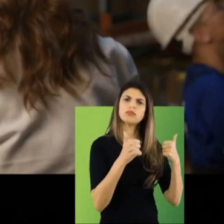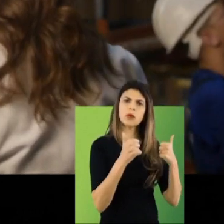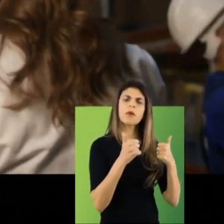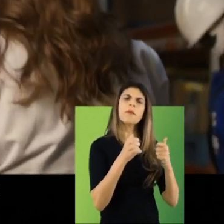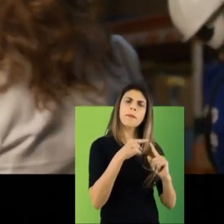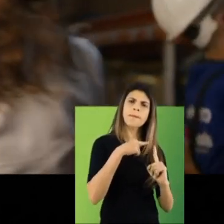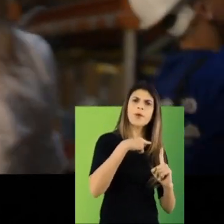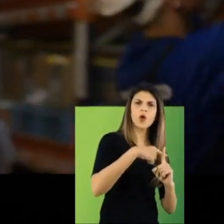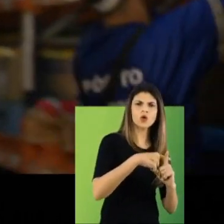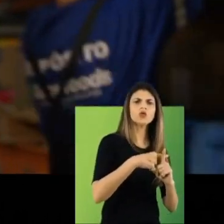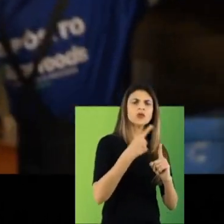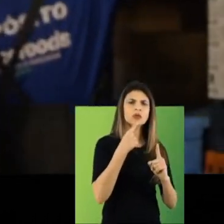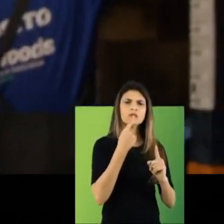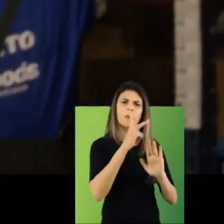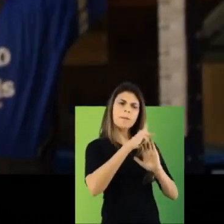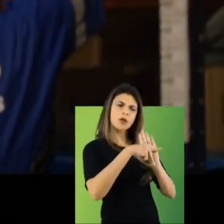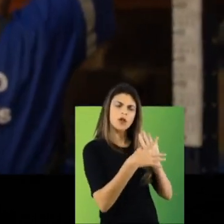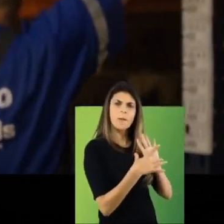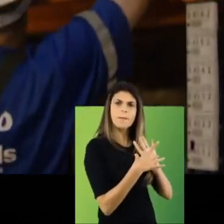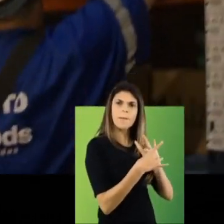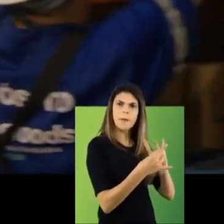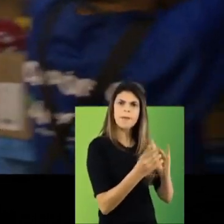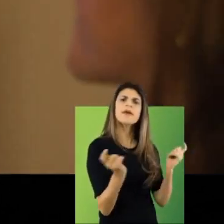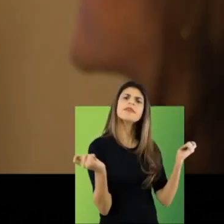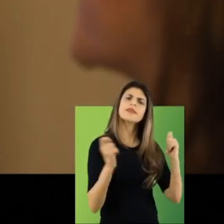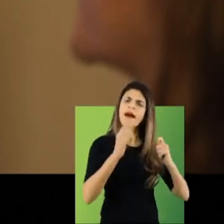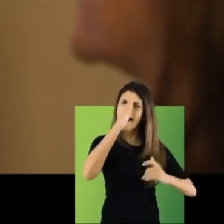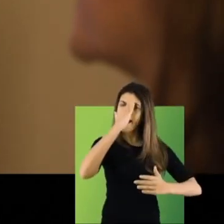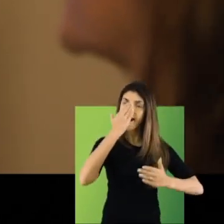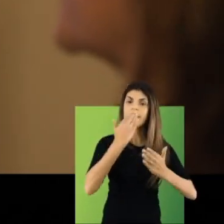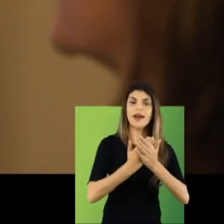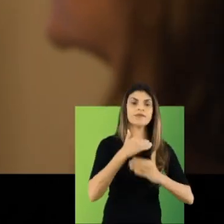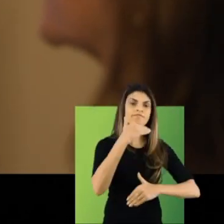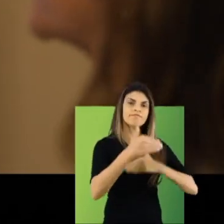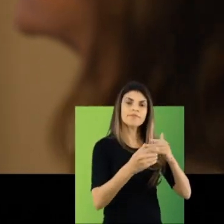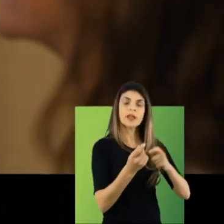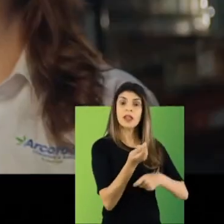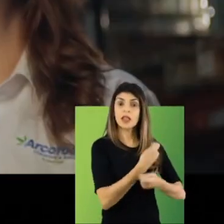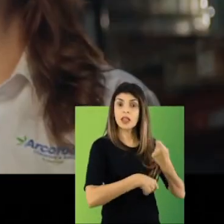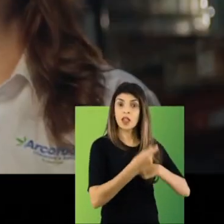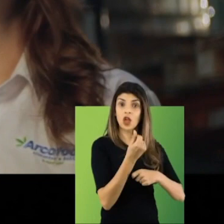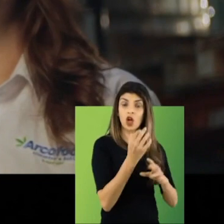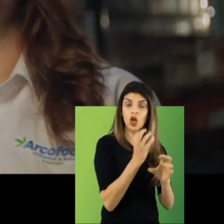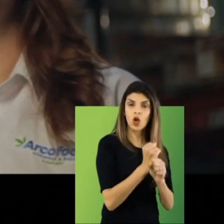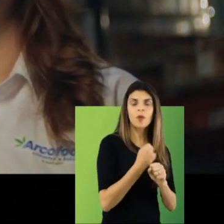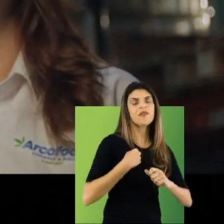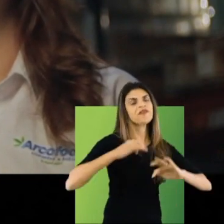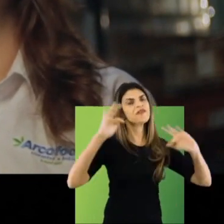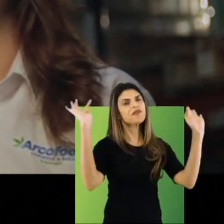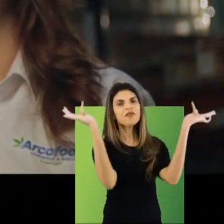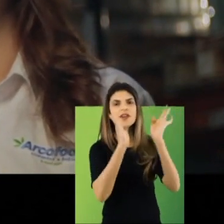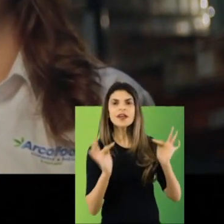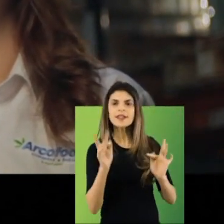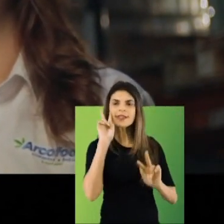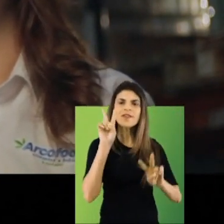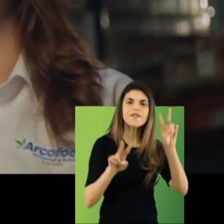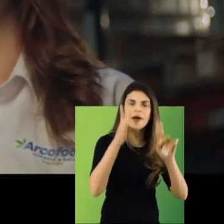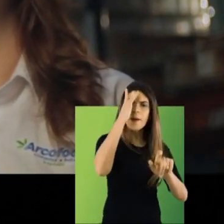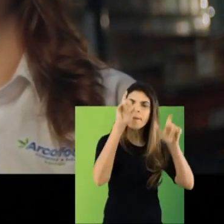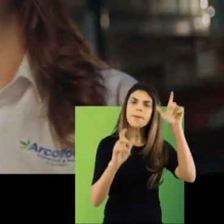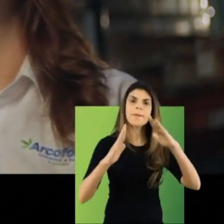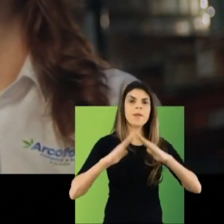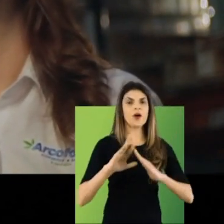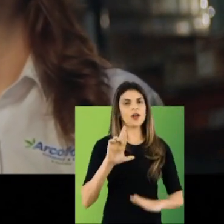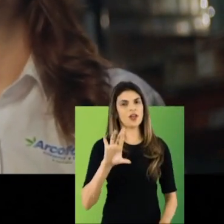mostrando para a gente que a gente pode voltar a acreditar em crescimento. Fico muito feliz de ver o brilho no olho do